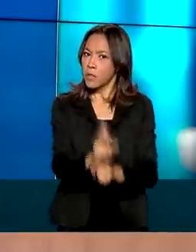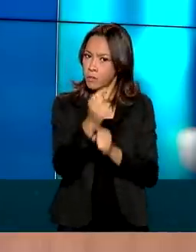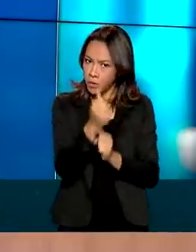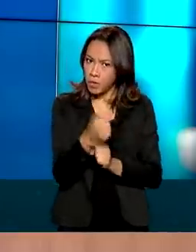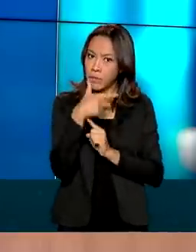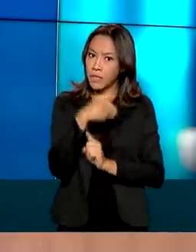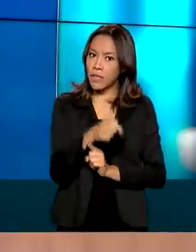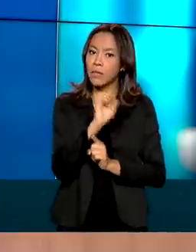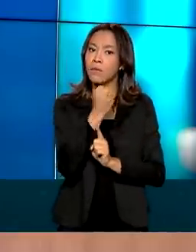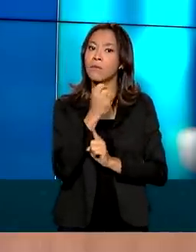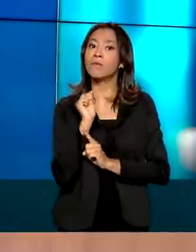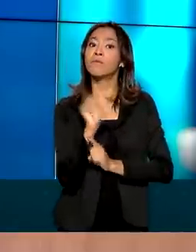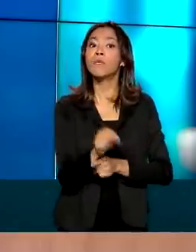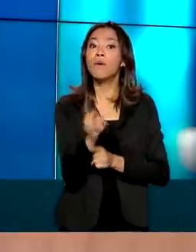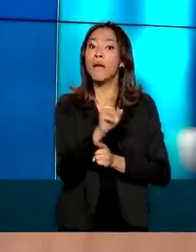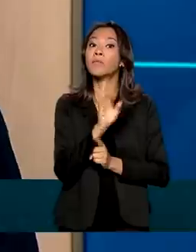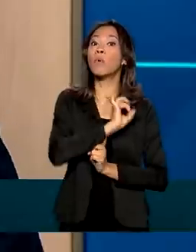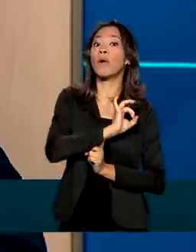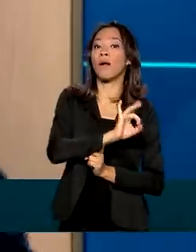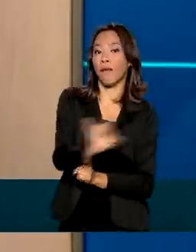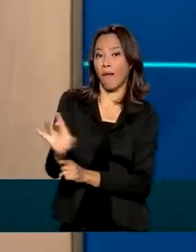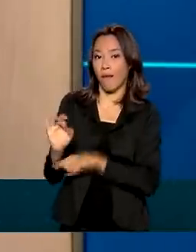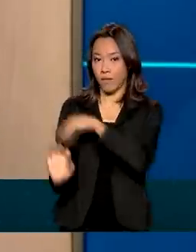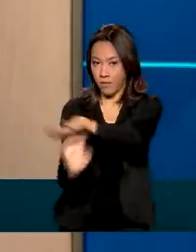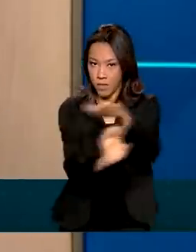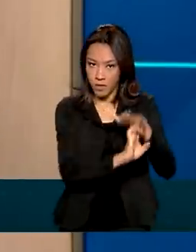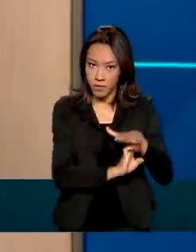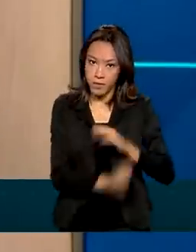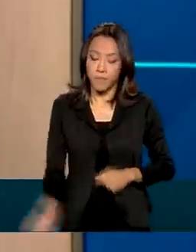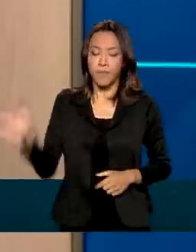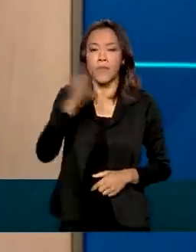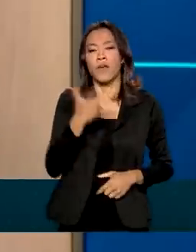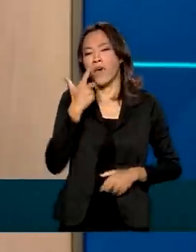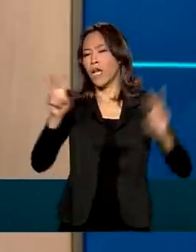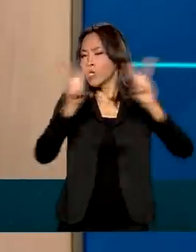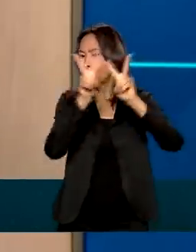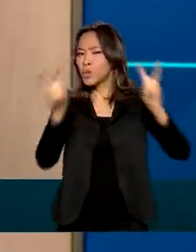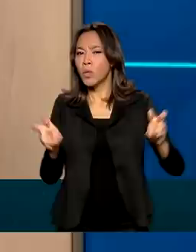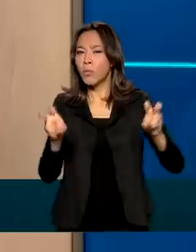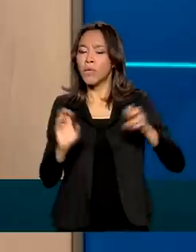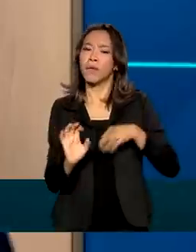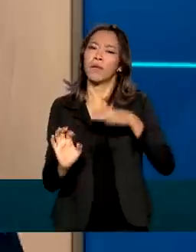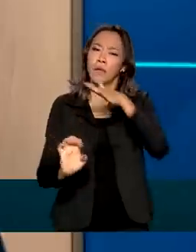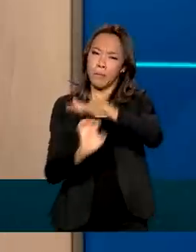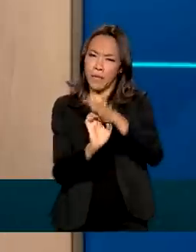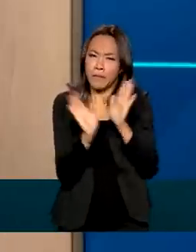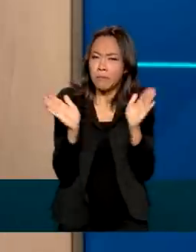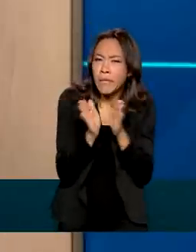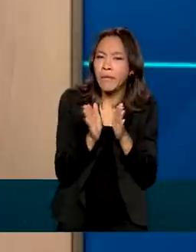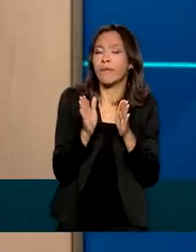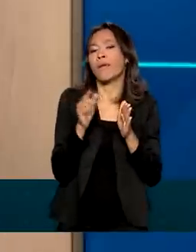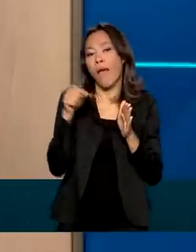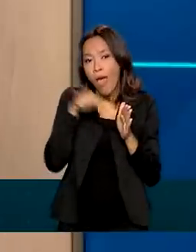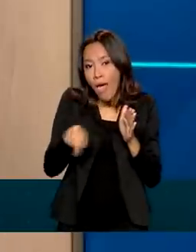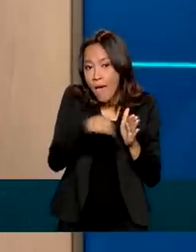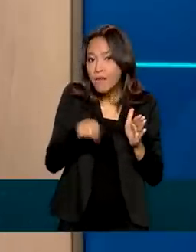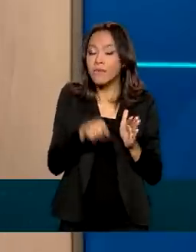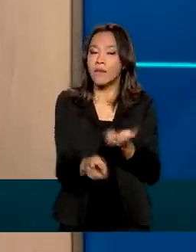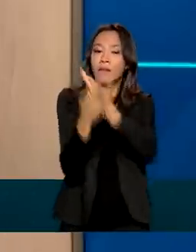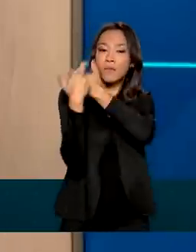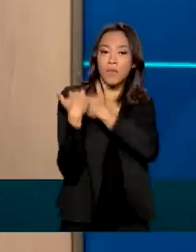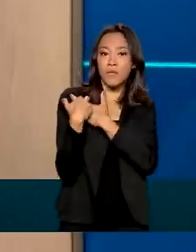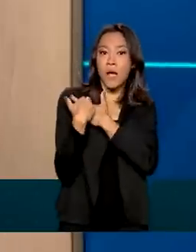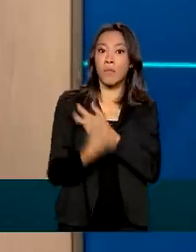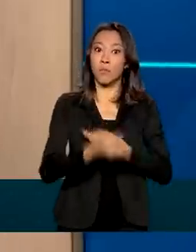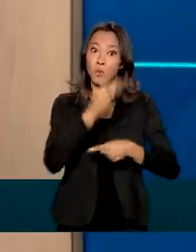78 mil reais por empresa. Falar sobre a micro e pequena empresa é fácil e importante, porque elas são responsáveis por cerca de